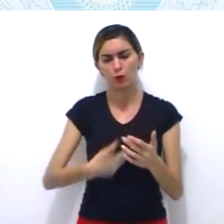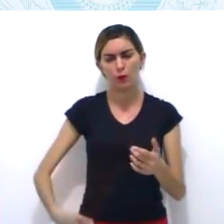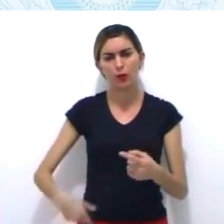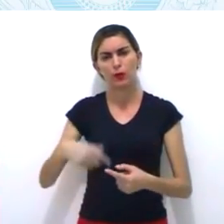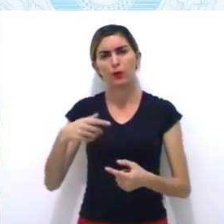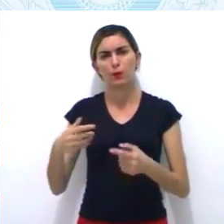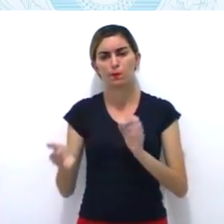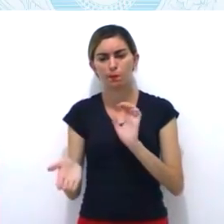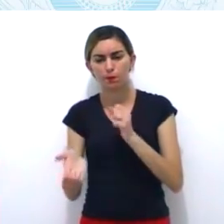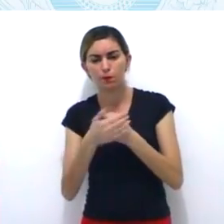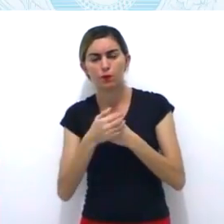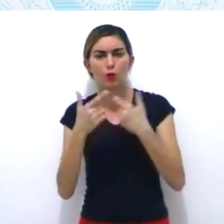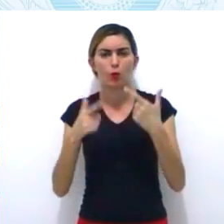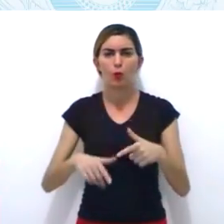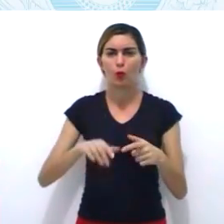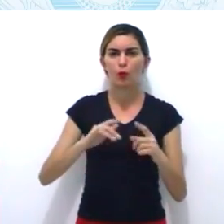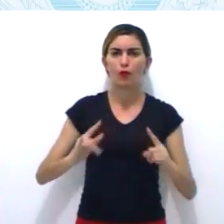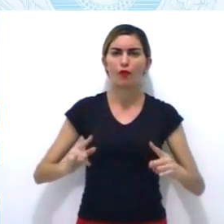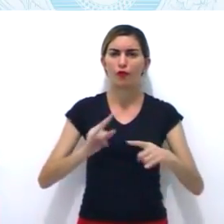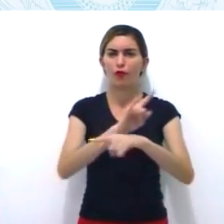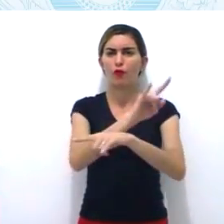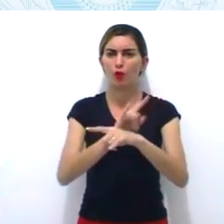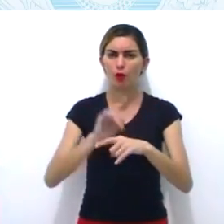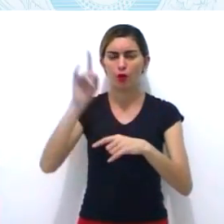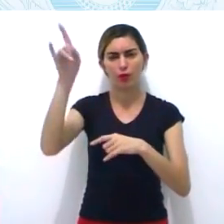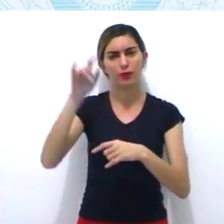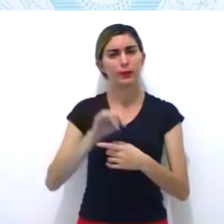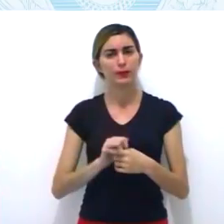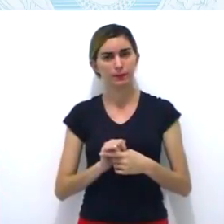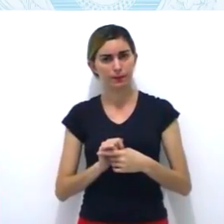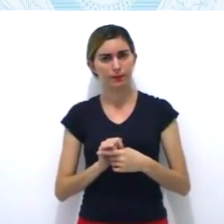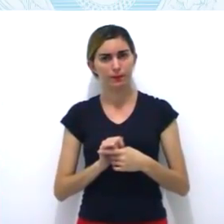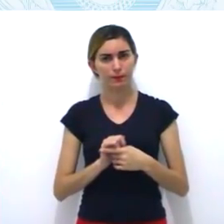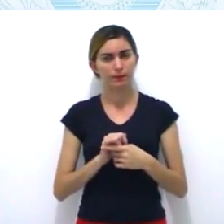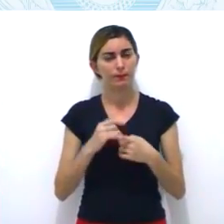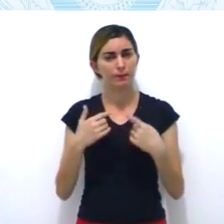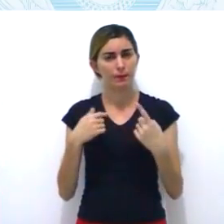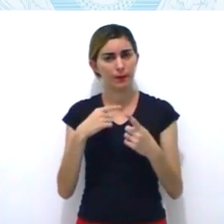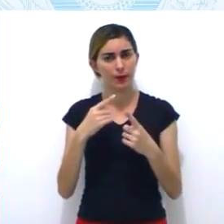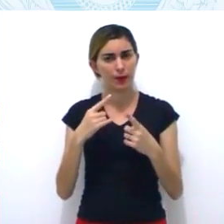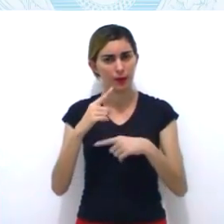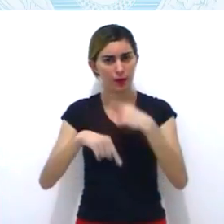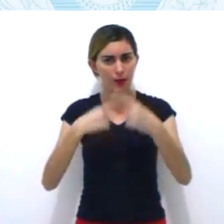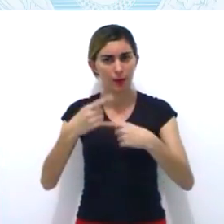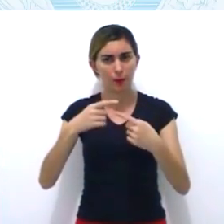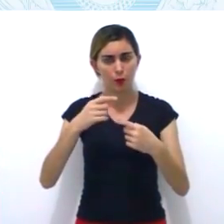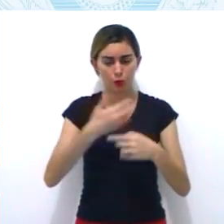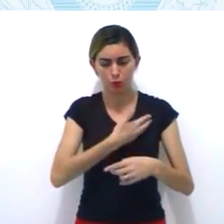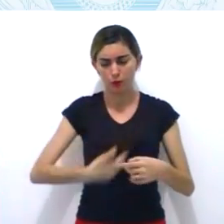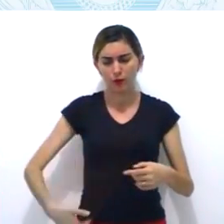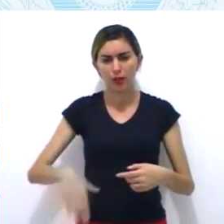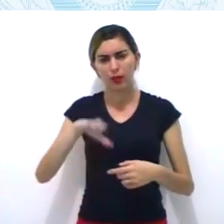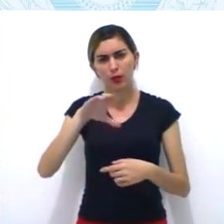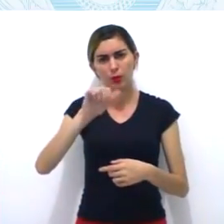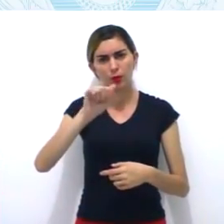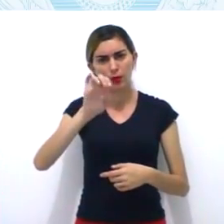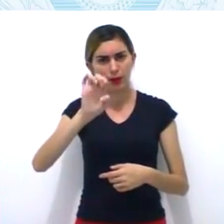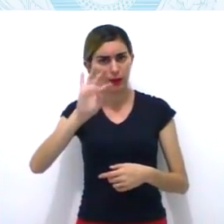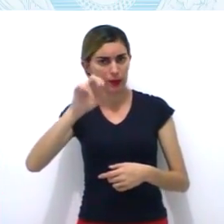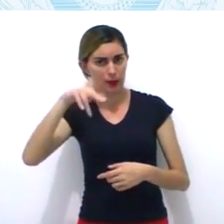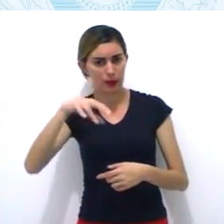de Miranda Montenegro, eita, que nome complicado arretado, Caetano Pinto de Miranda Montenegro,